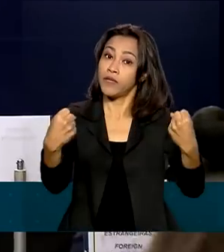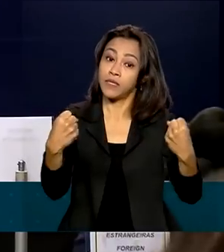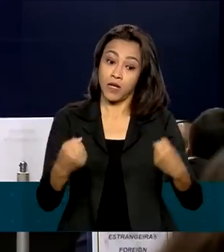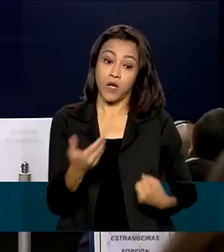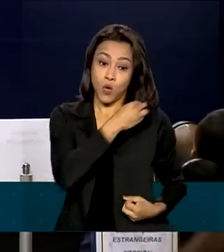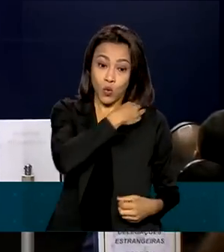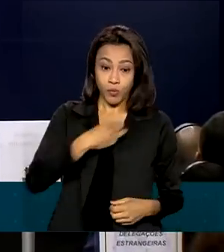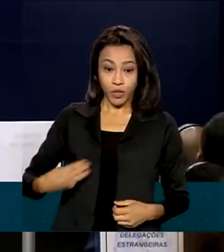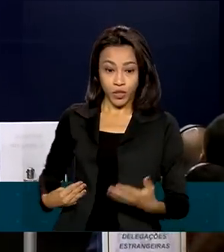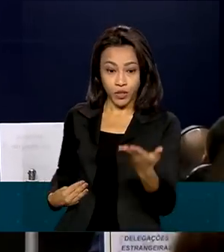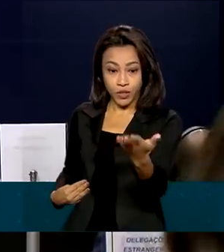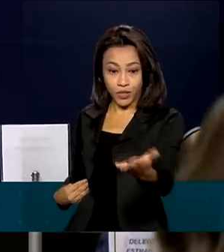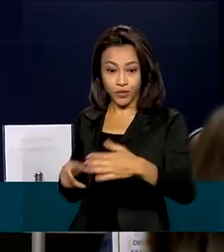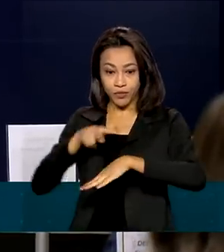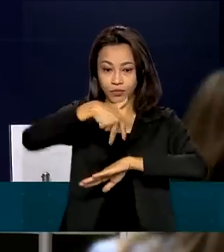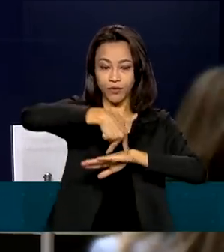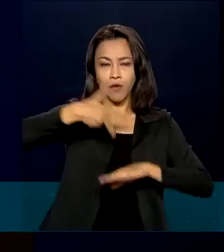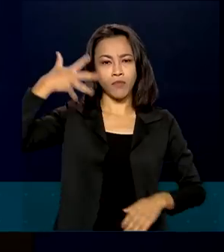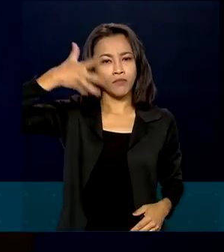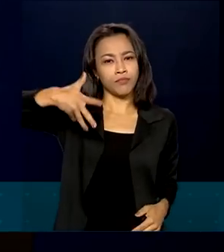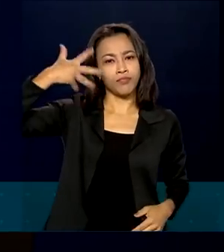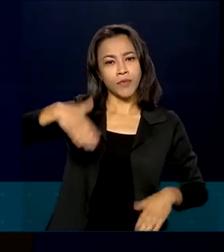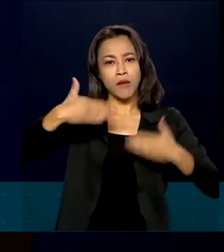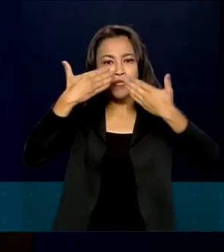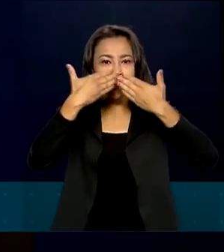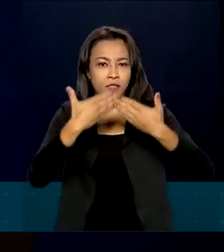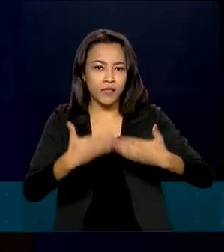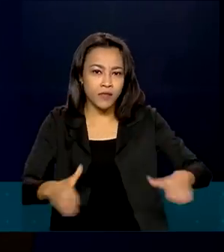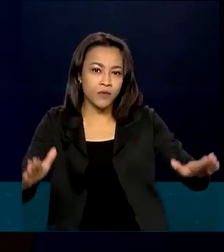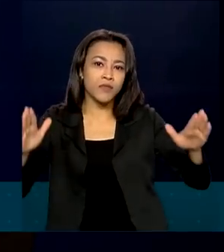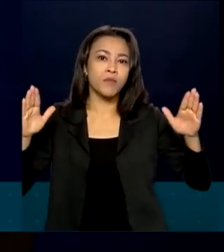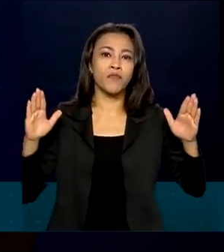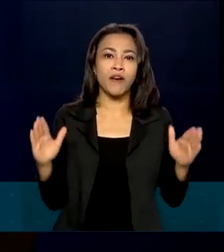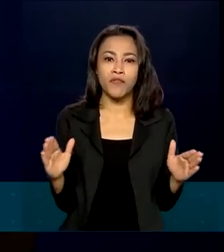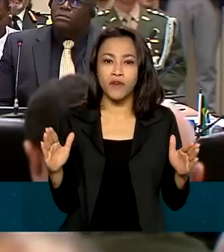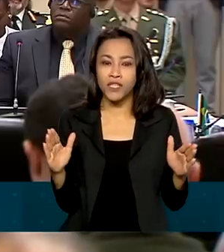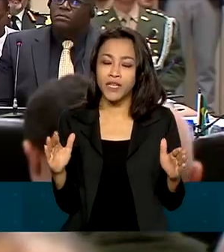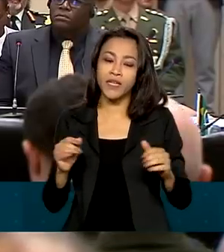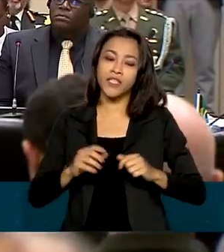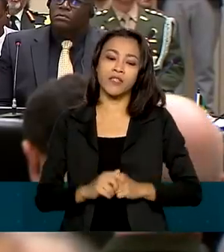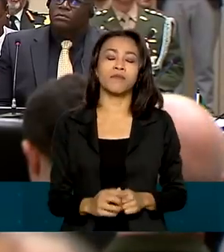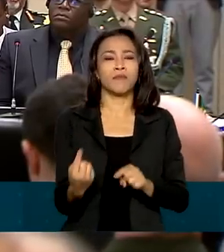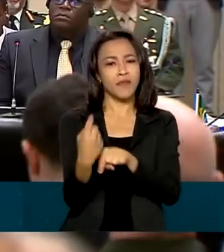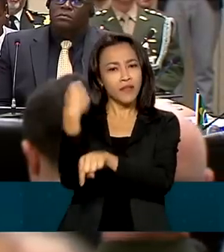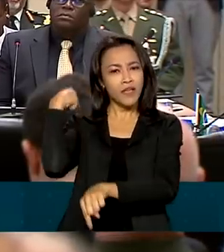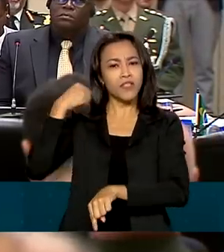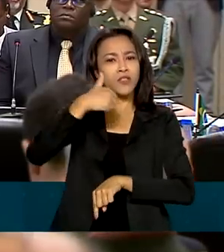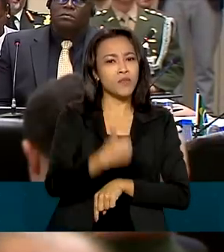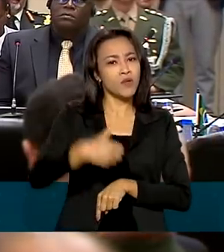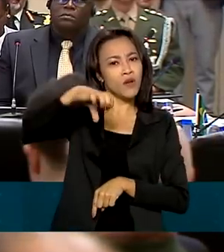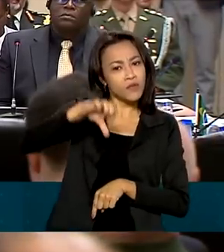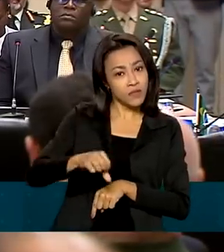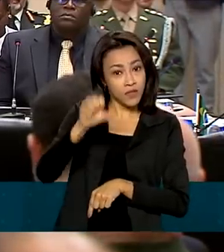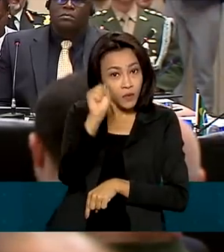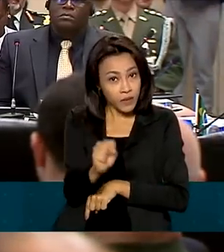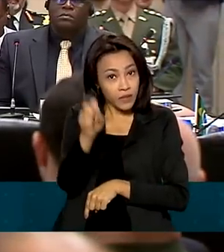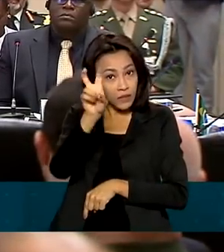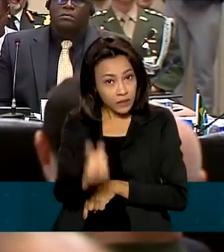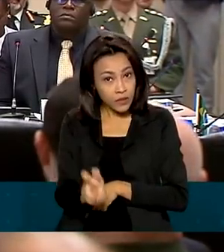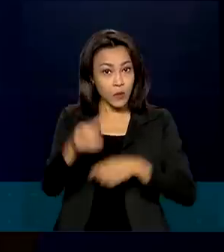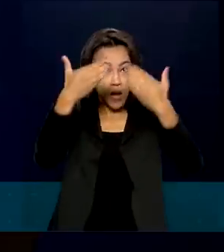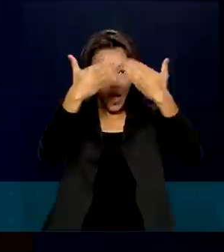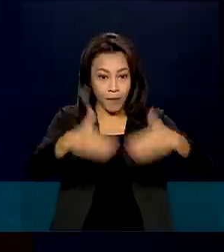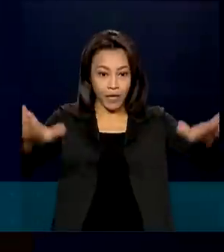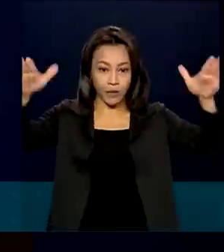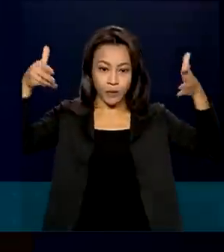Defesa fez um discurso de abertura. Desde 1995, ano de criação desta conferência,